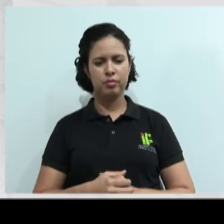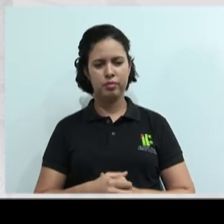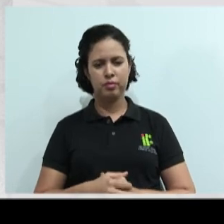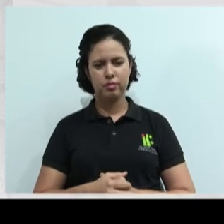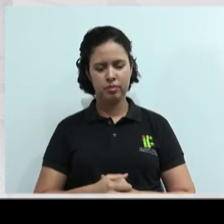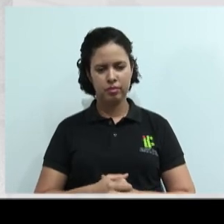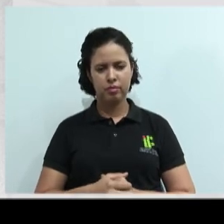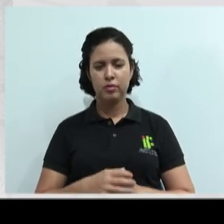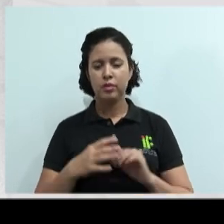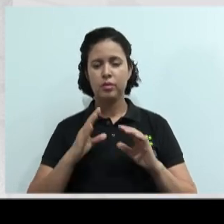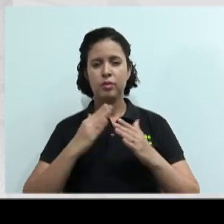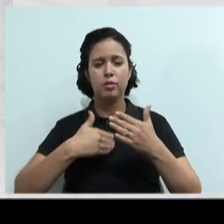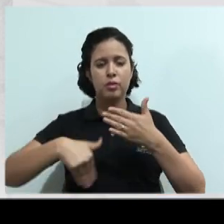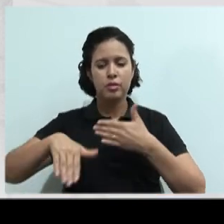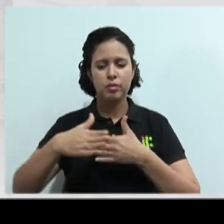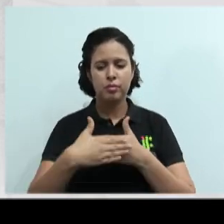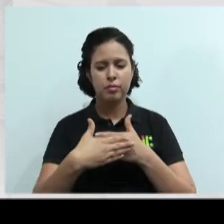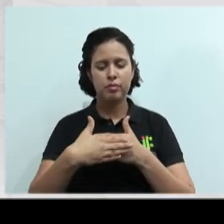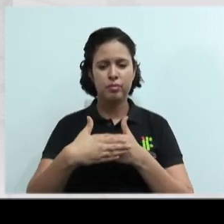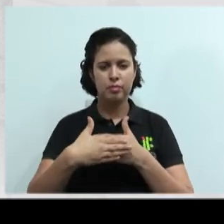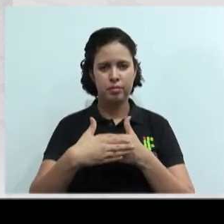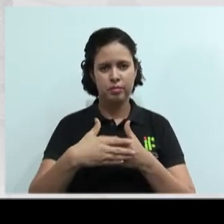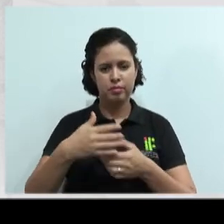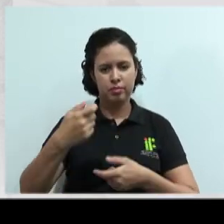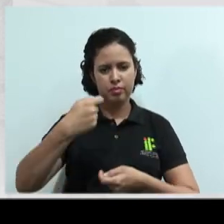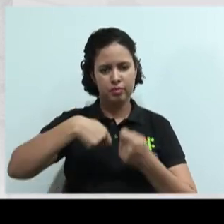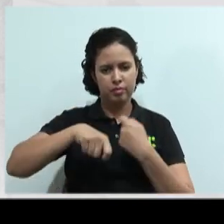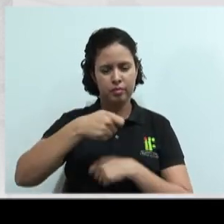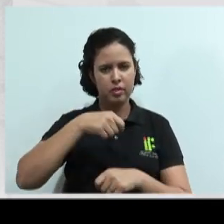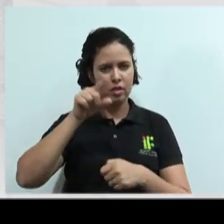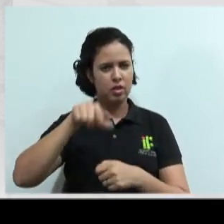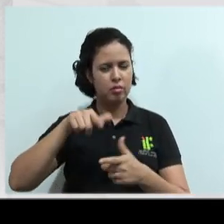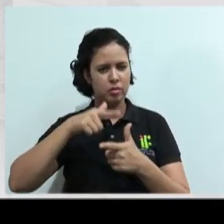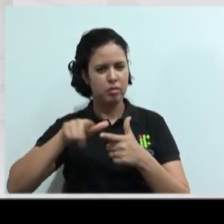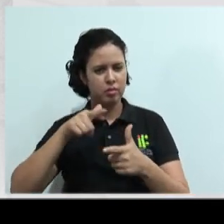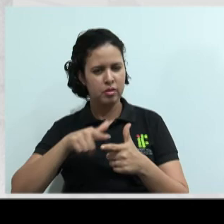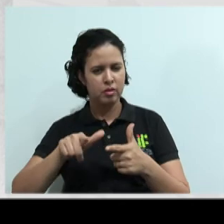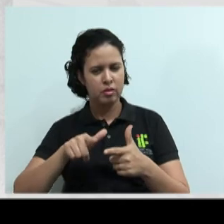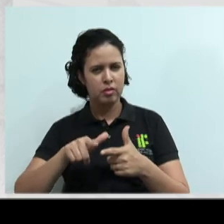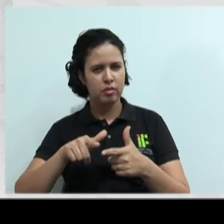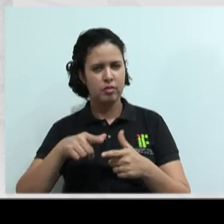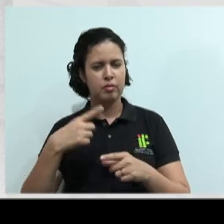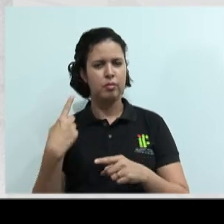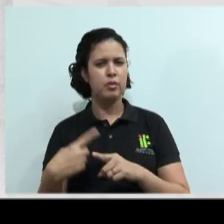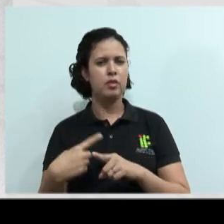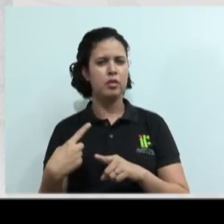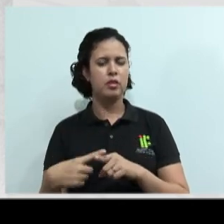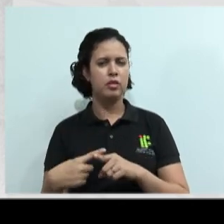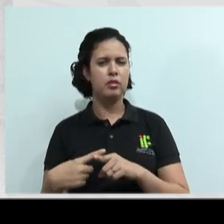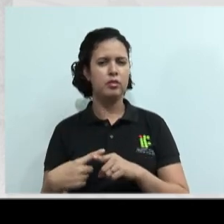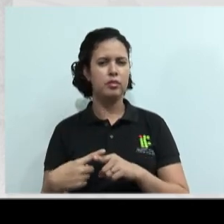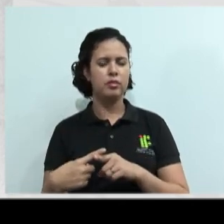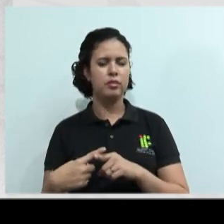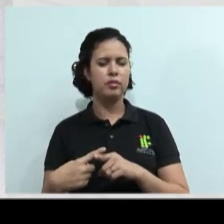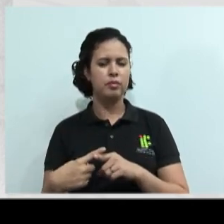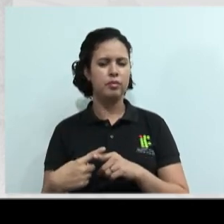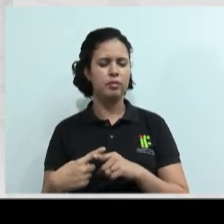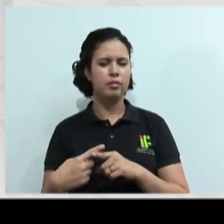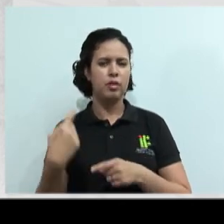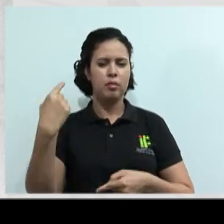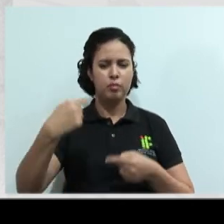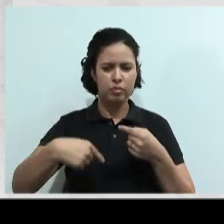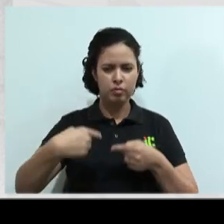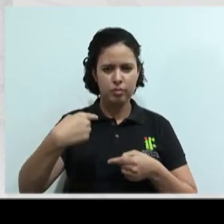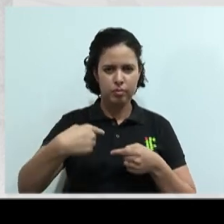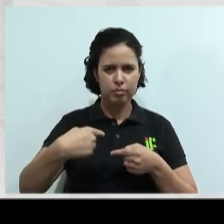Toda negociação é um conflito? Por quê? Será que toda negociação é um conflito? E por